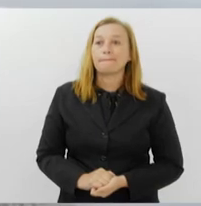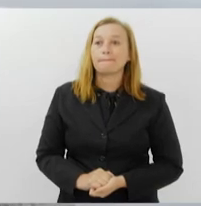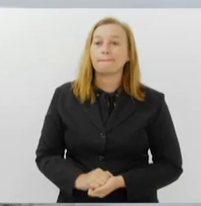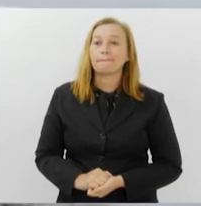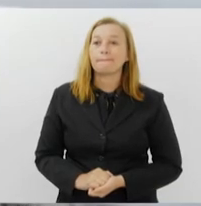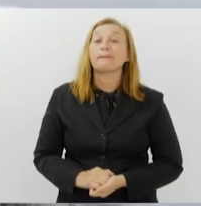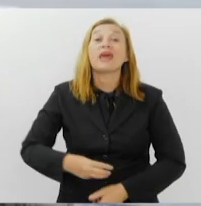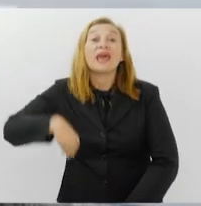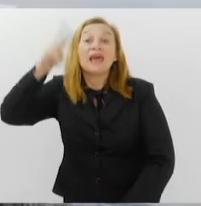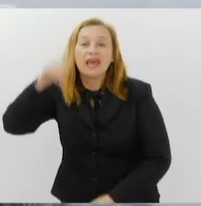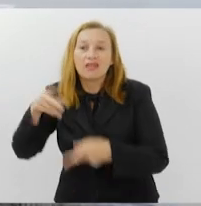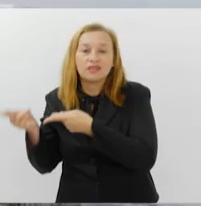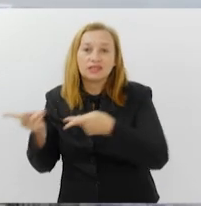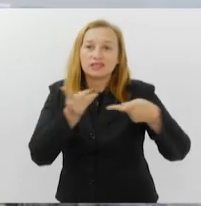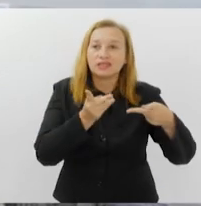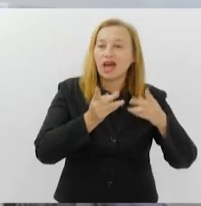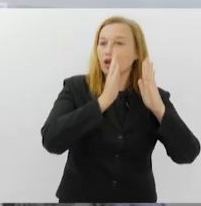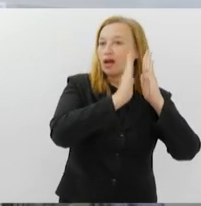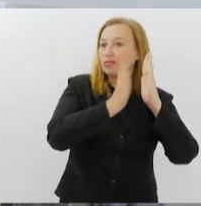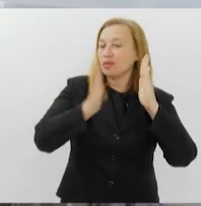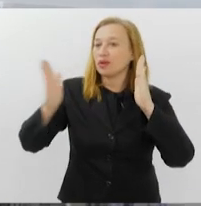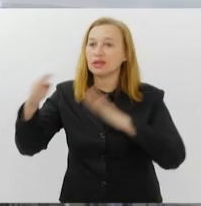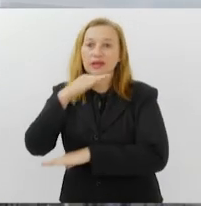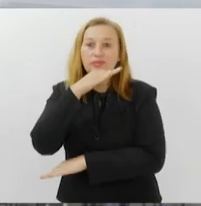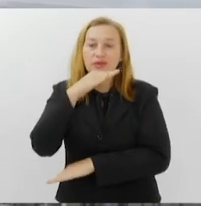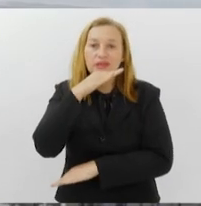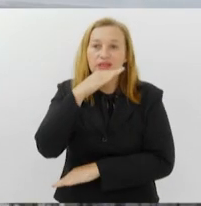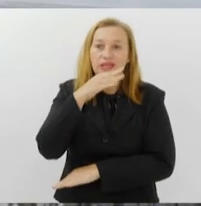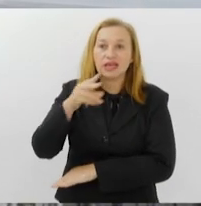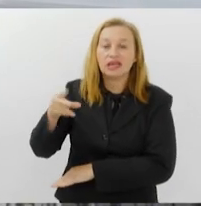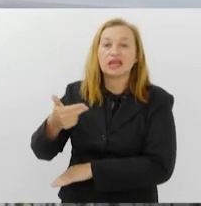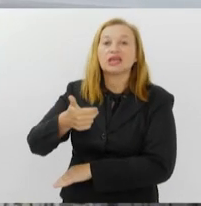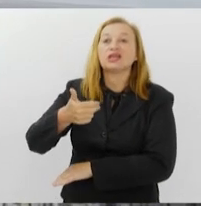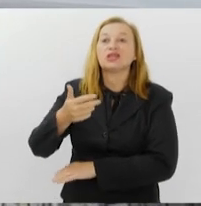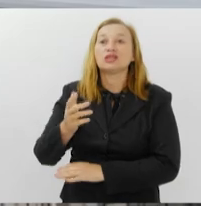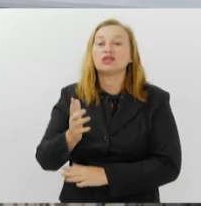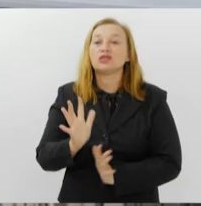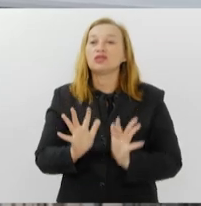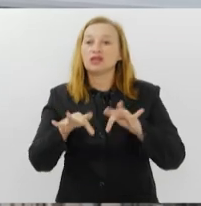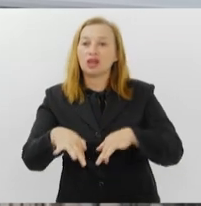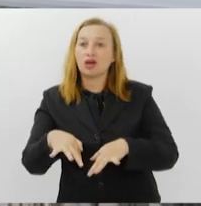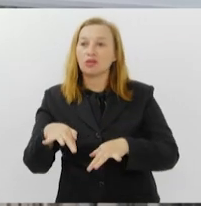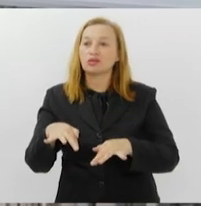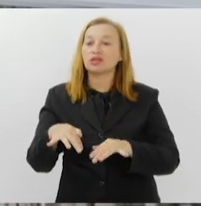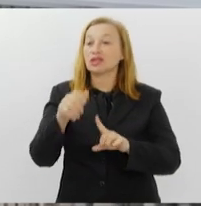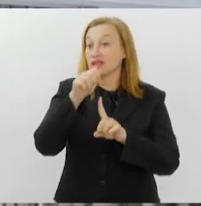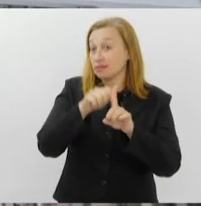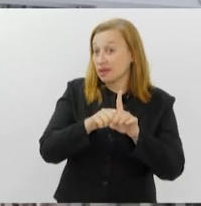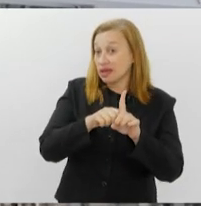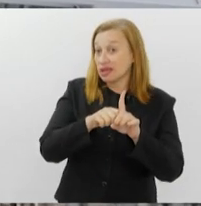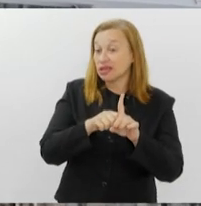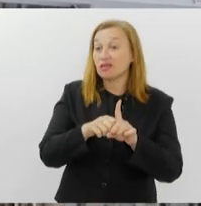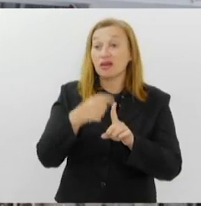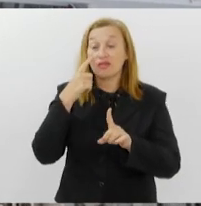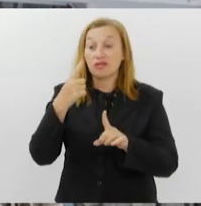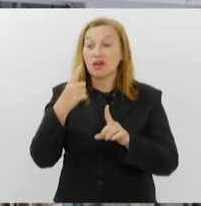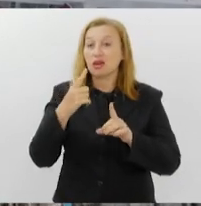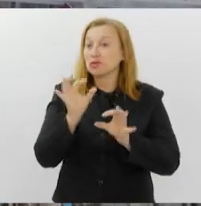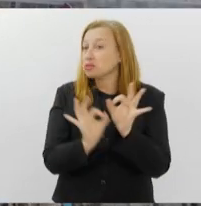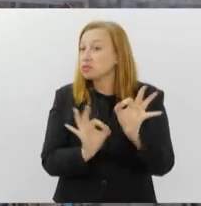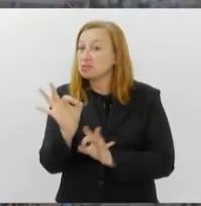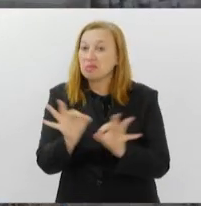Quem visitar a Biblioteca Parque de Manguinhos a partir da segunda quinzena deste mês vai encontrar o equipamento cultural todo